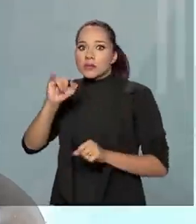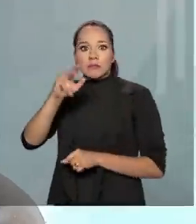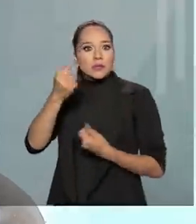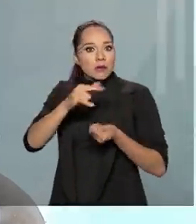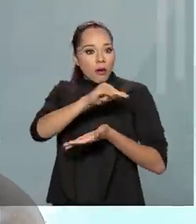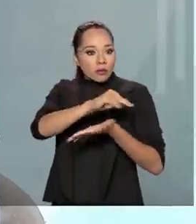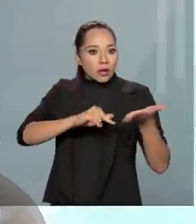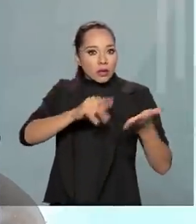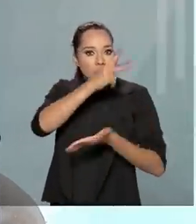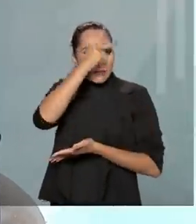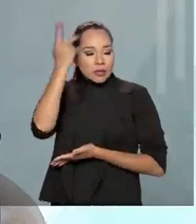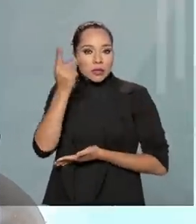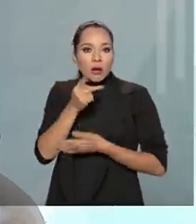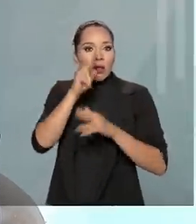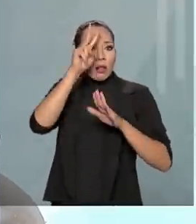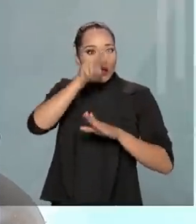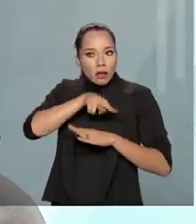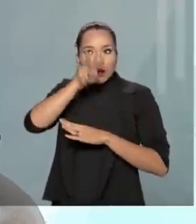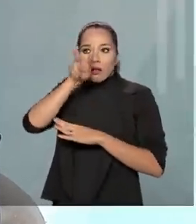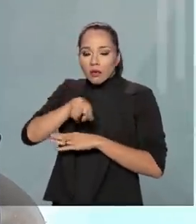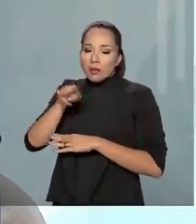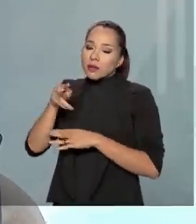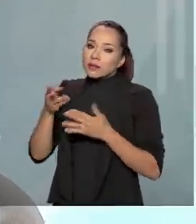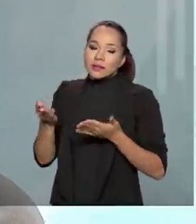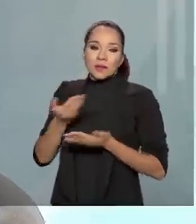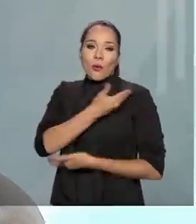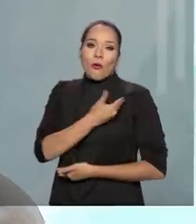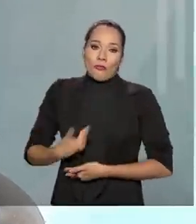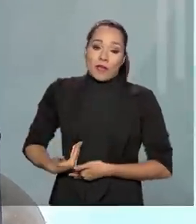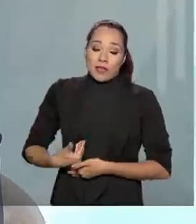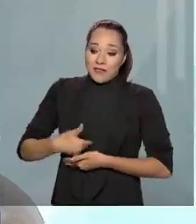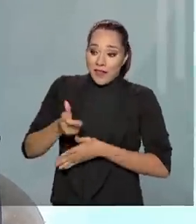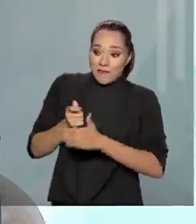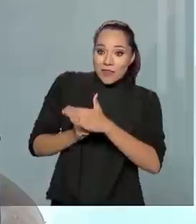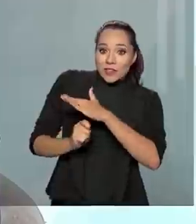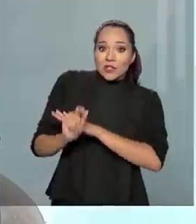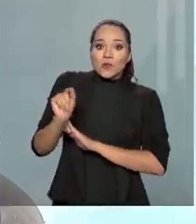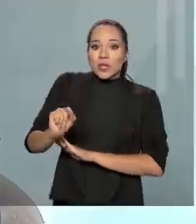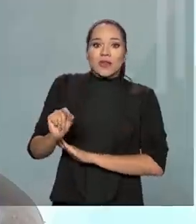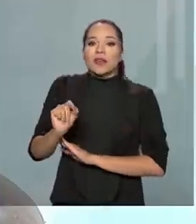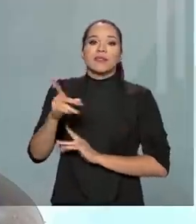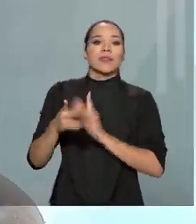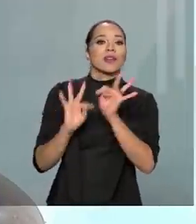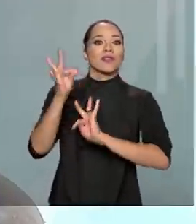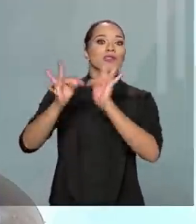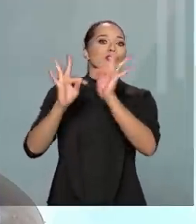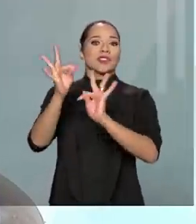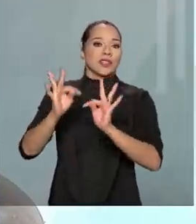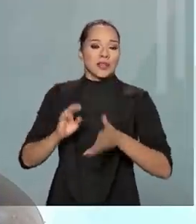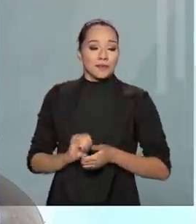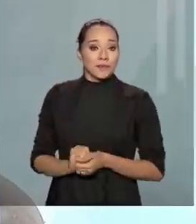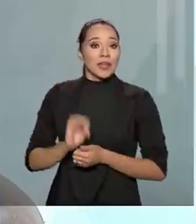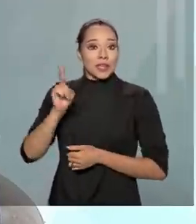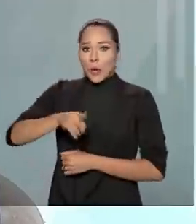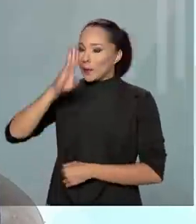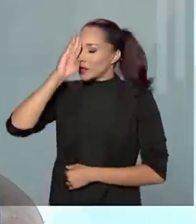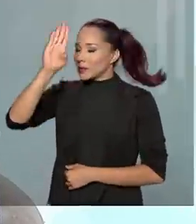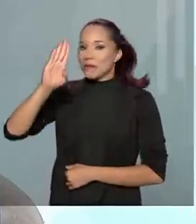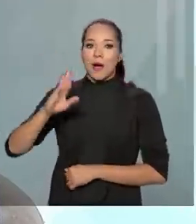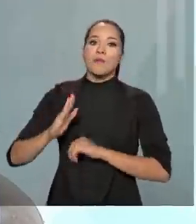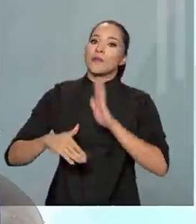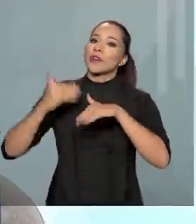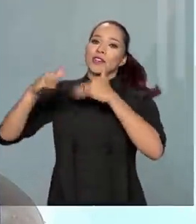pessoas. Então, o governo, ele vem investindo muito em tecnologia da informação para acompanhar os recursos. Então, esse é o ponto que eu acho que é o nosso grande avanço.